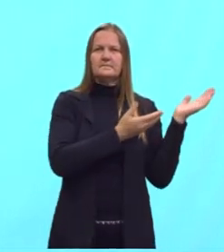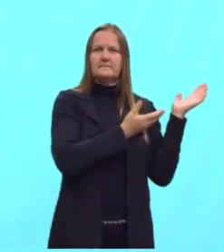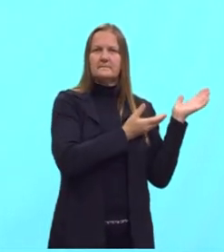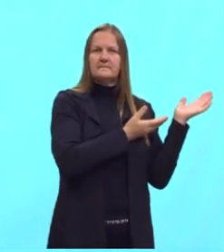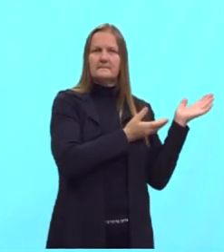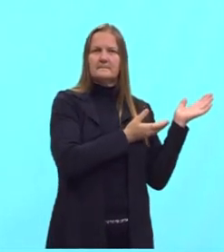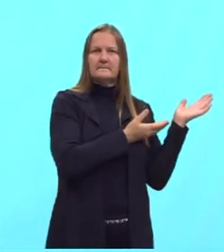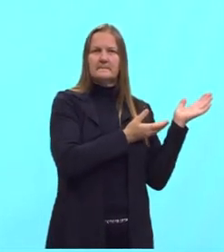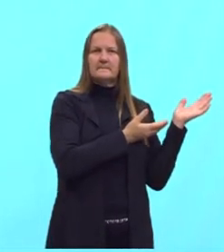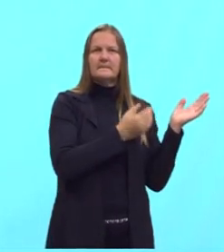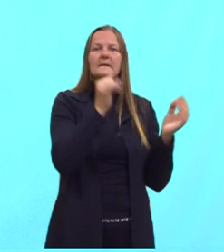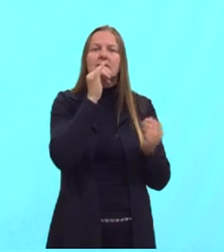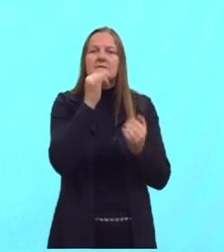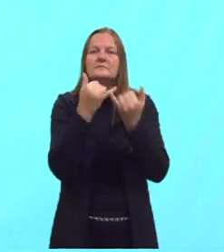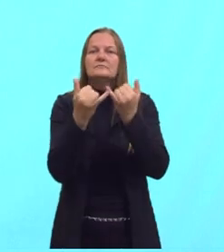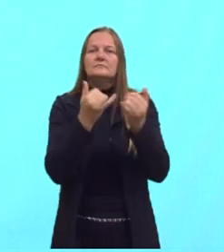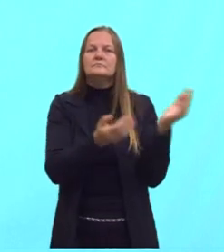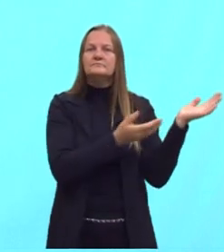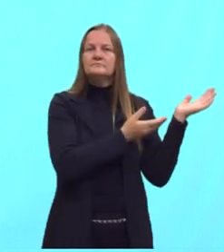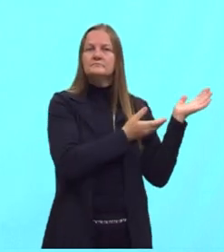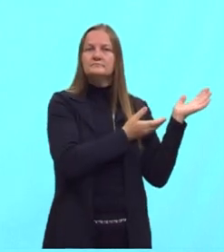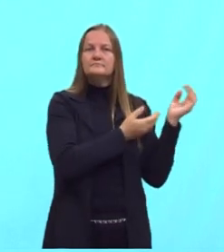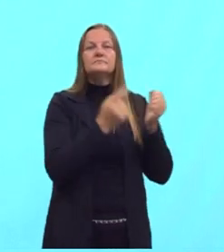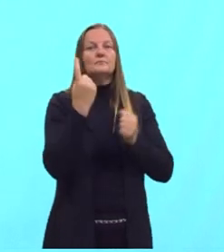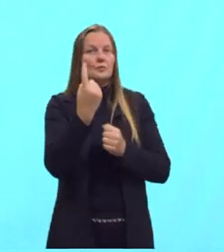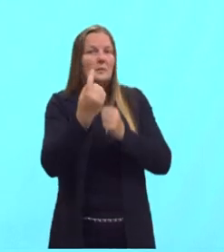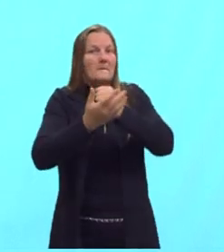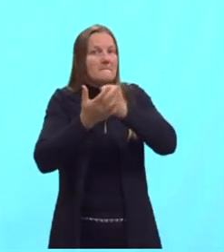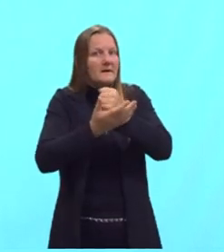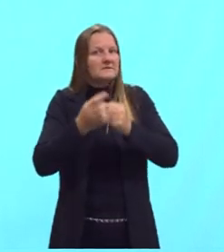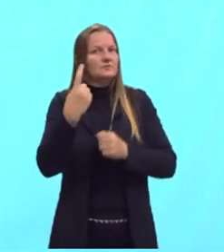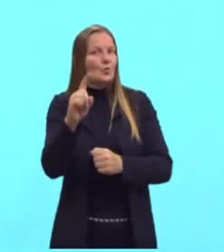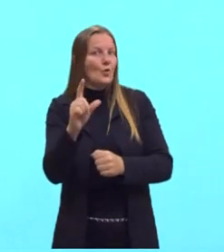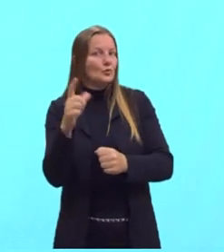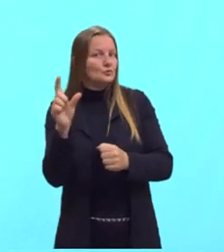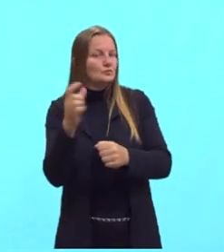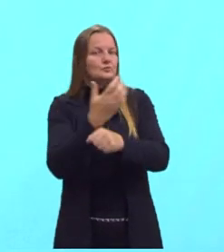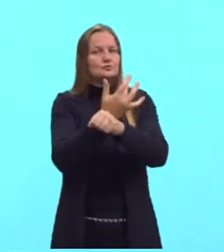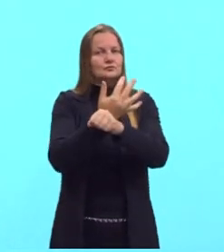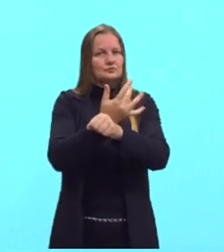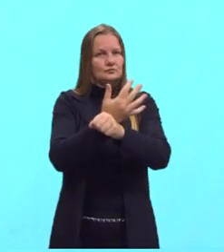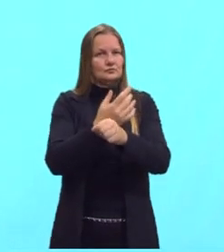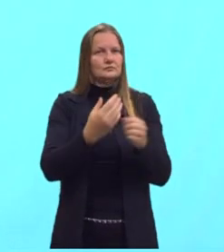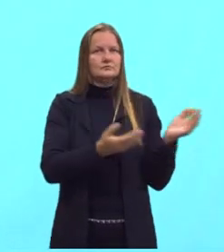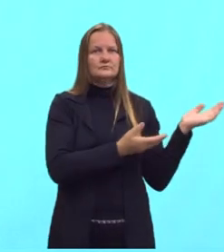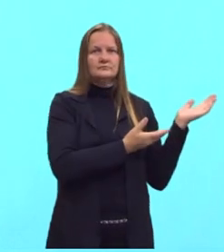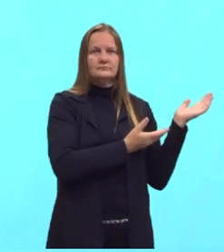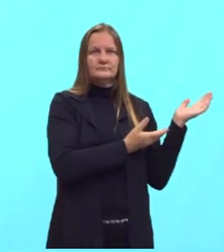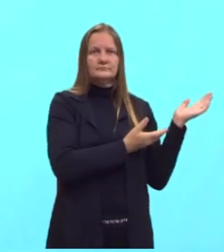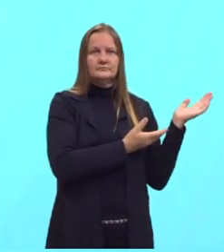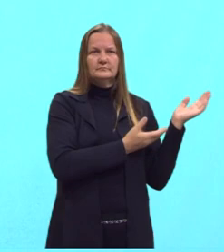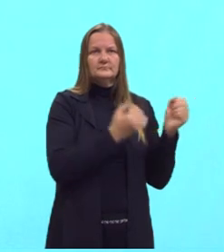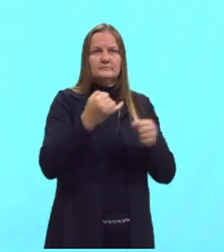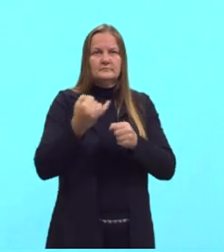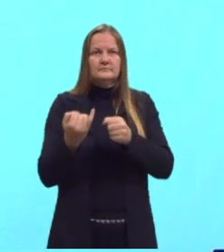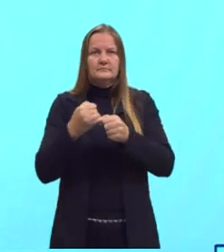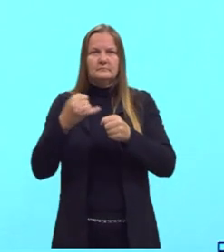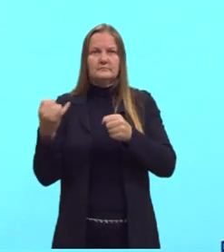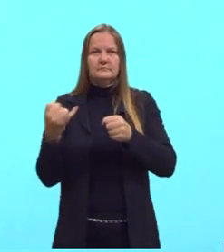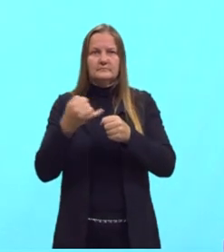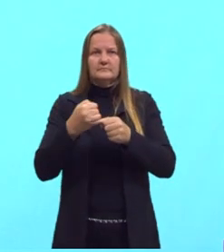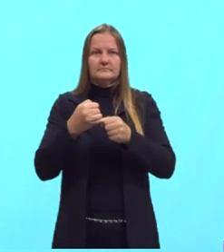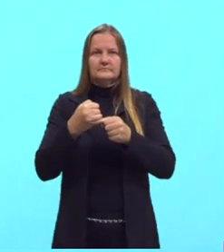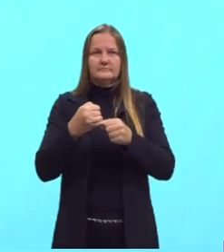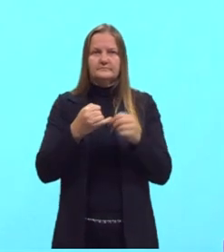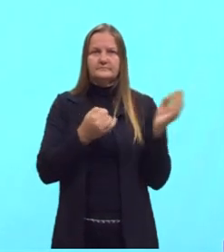clorídrico. Uma base e um ácido. Onde o cátion, que aqui é o Na,